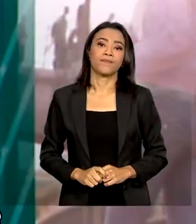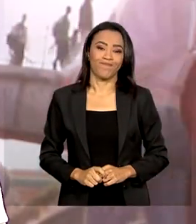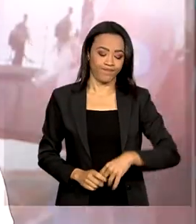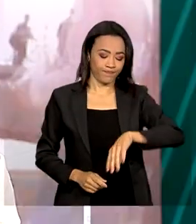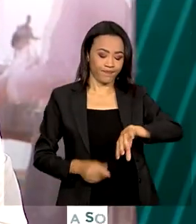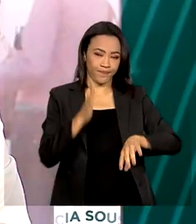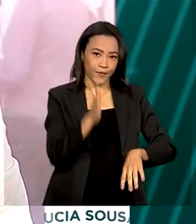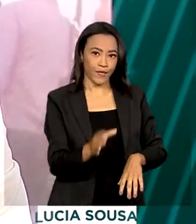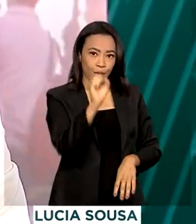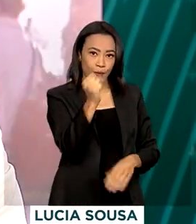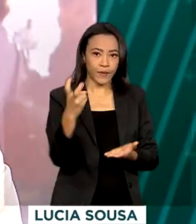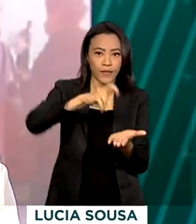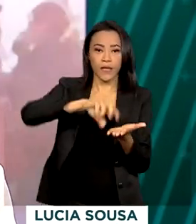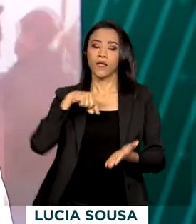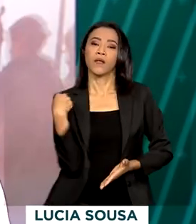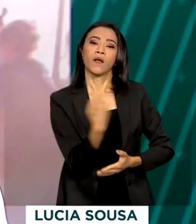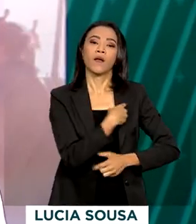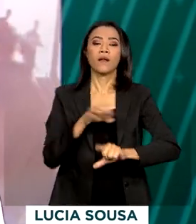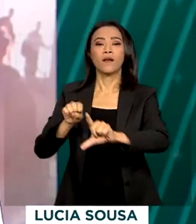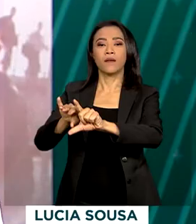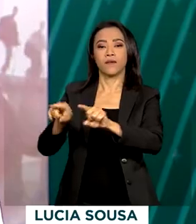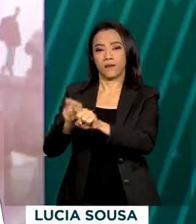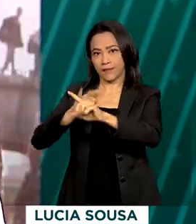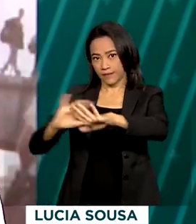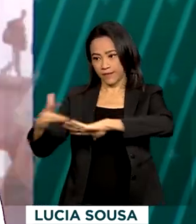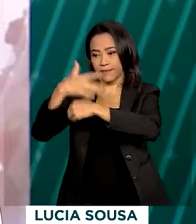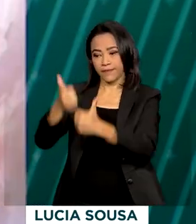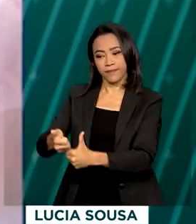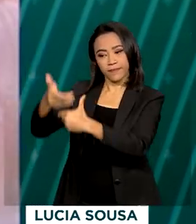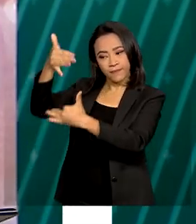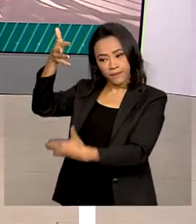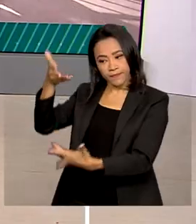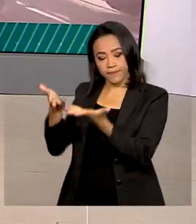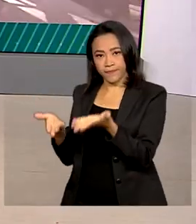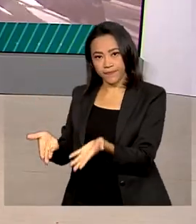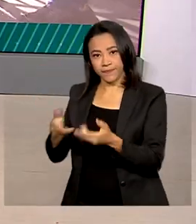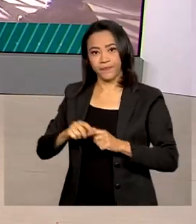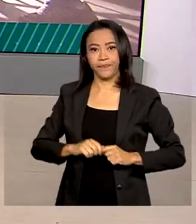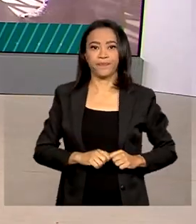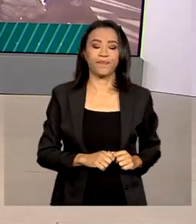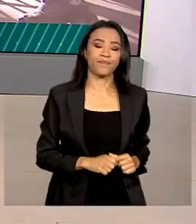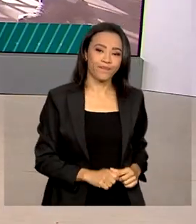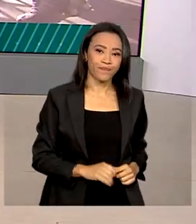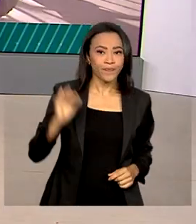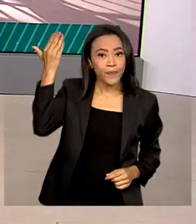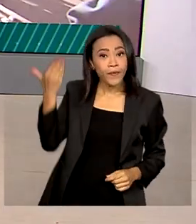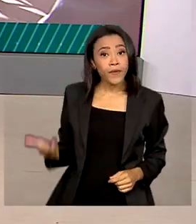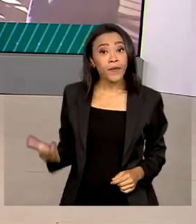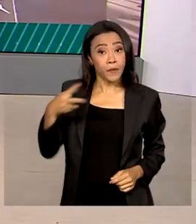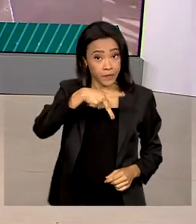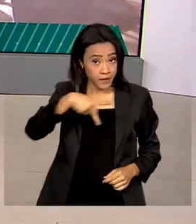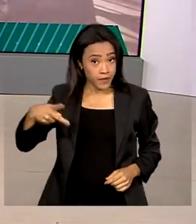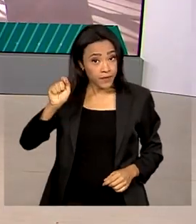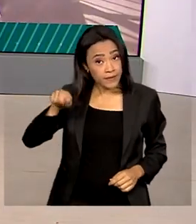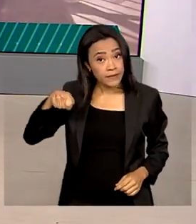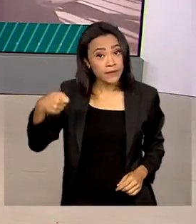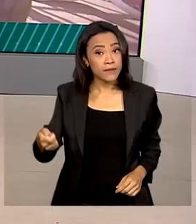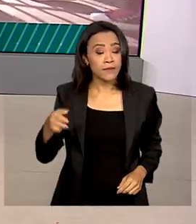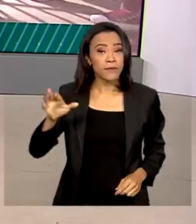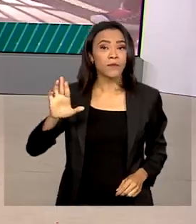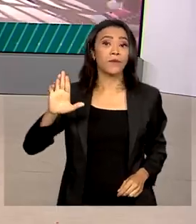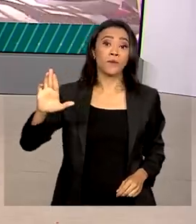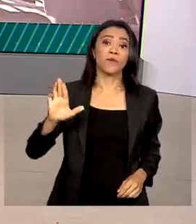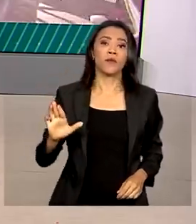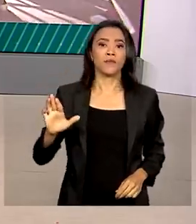Oito horas da manhã, estamos ao vivo também pelas redes sociais. O presidente eleito, Luiz Inácio Lula da